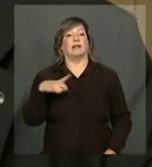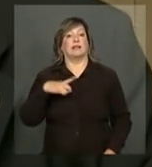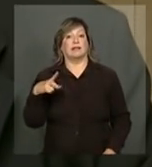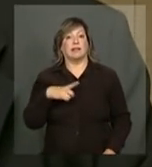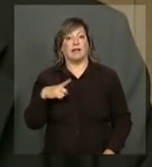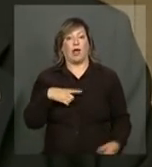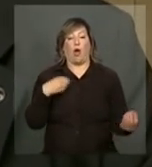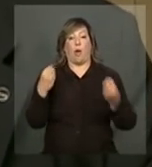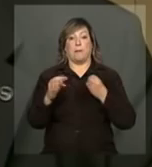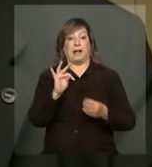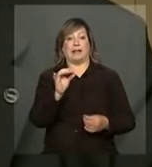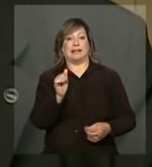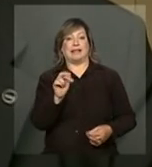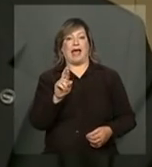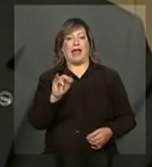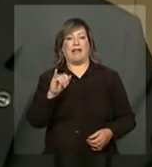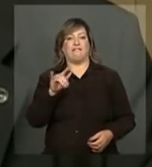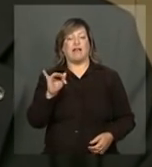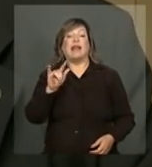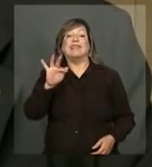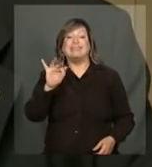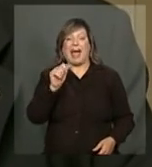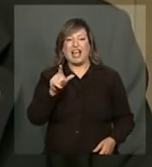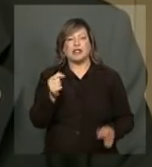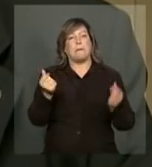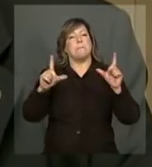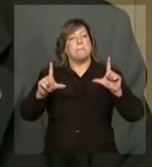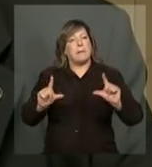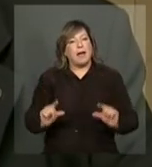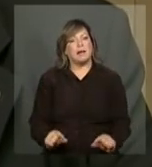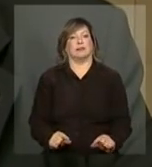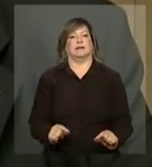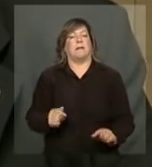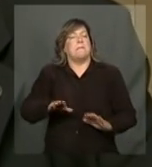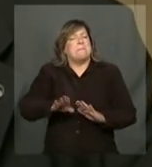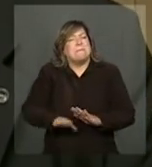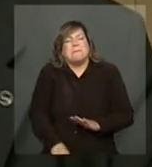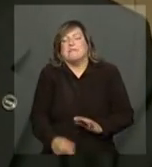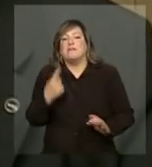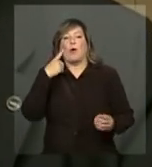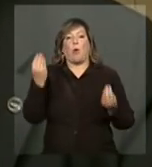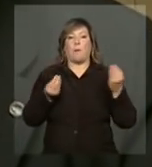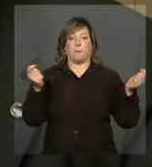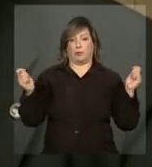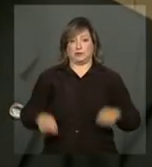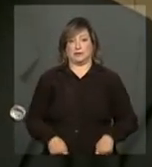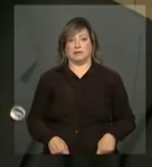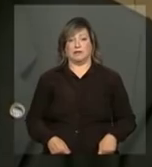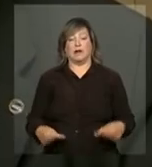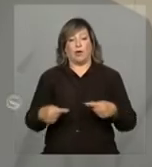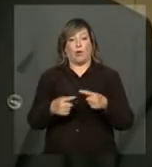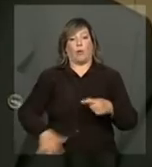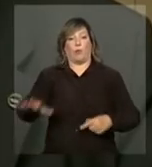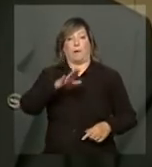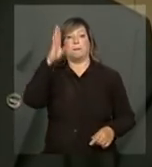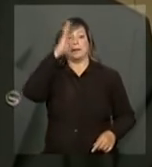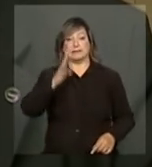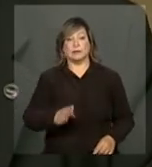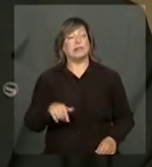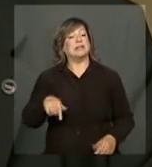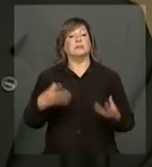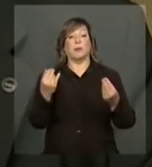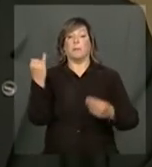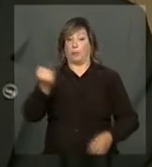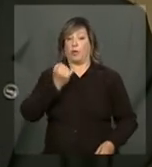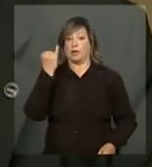modicidade tarifária, ou seja, termos uma tarifa menor, tarifa possível, dentro do contexto brasileiro. E isso é muito